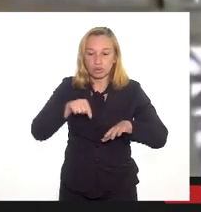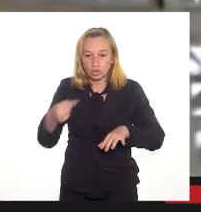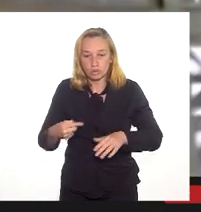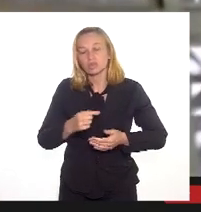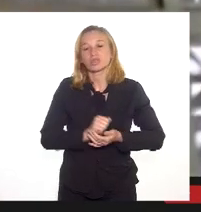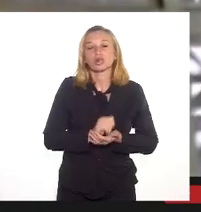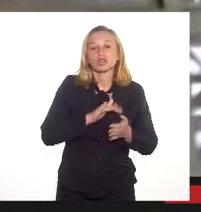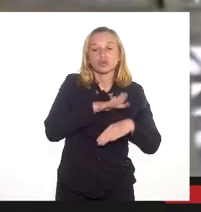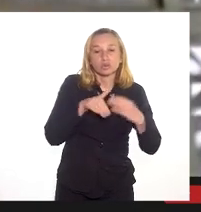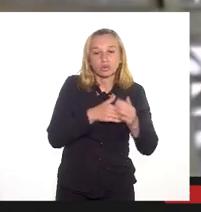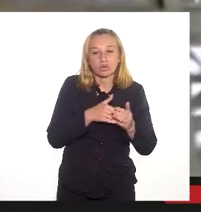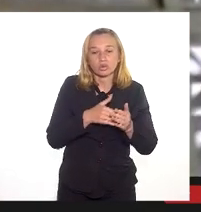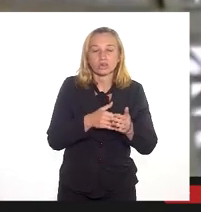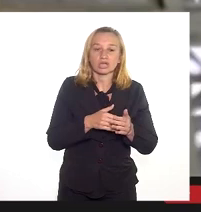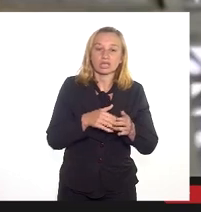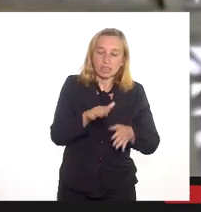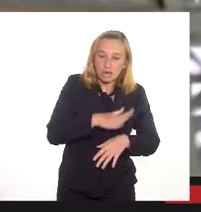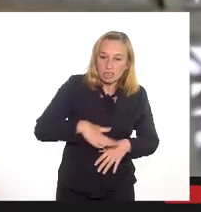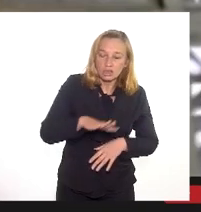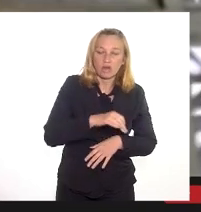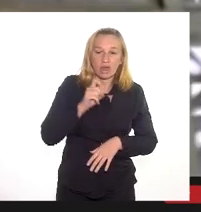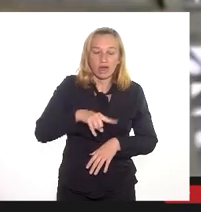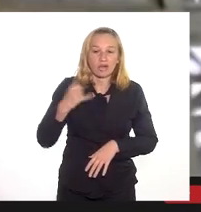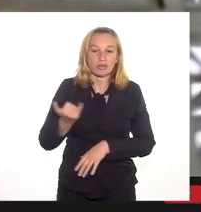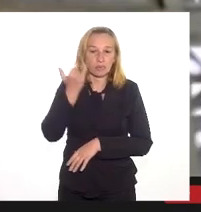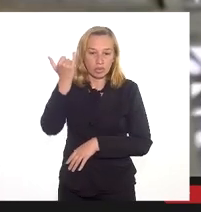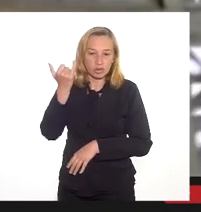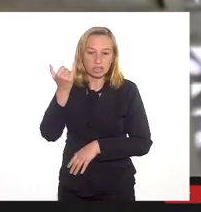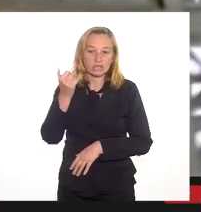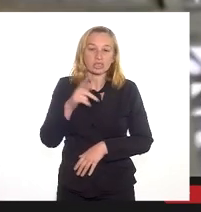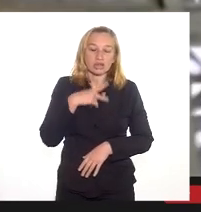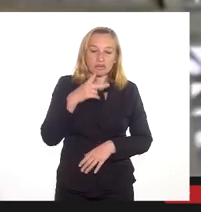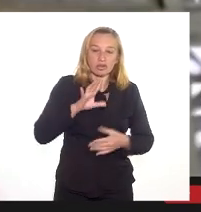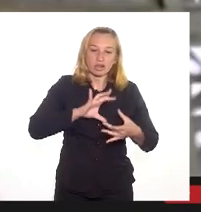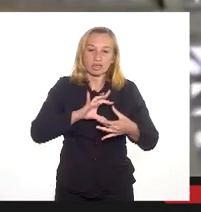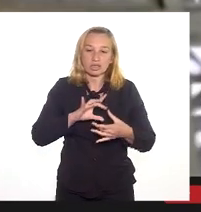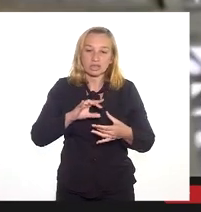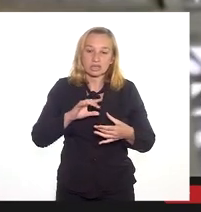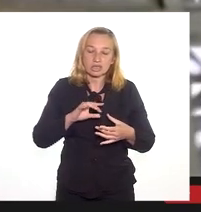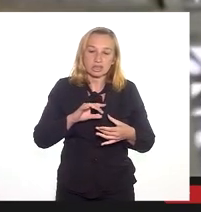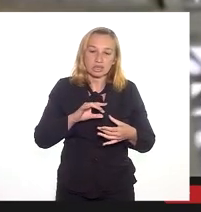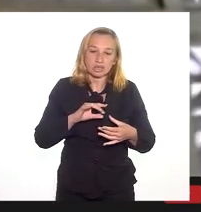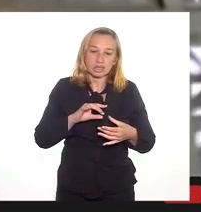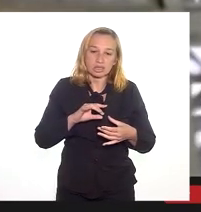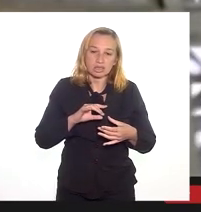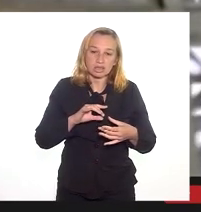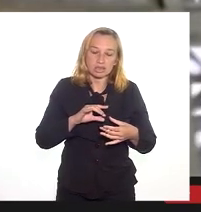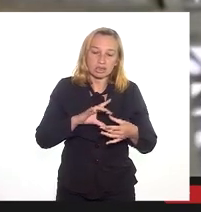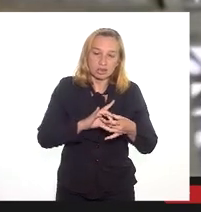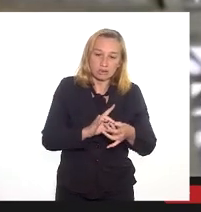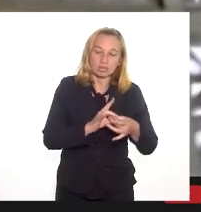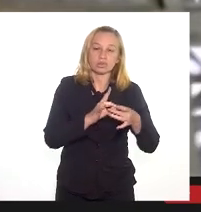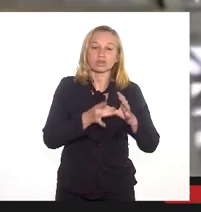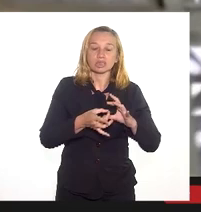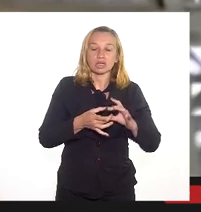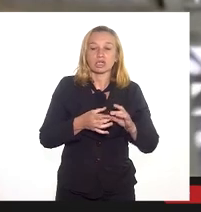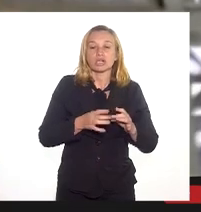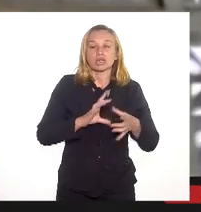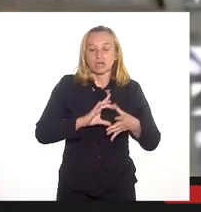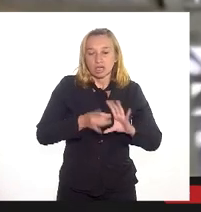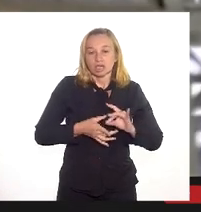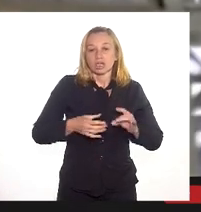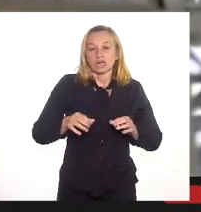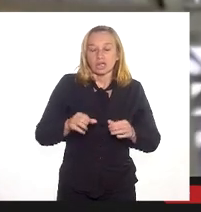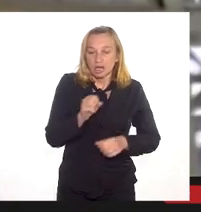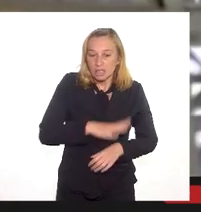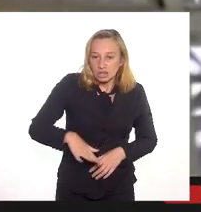toda essa região e é importante, então, que a gente traga para esse contexto de região metropolitana